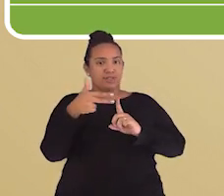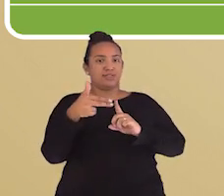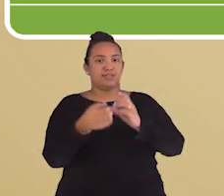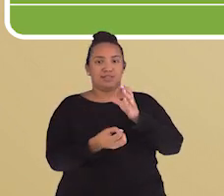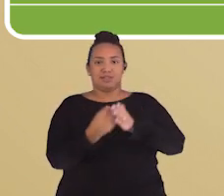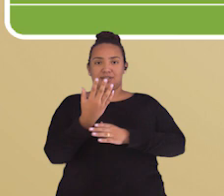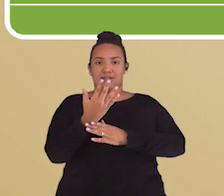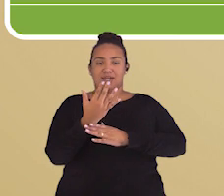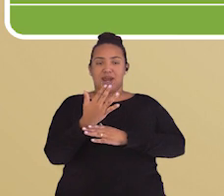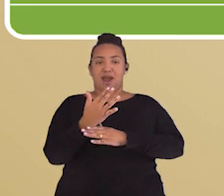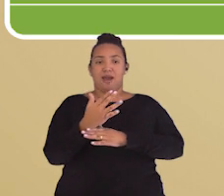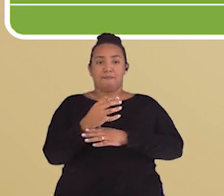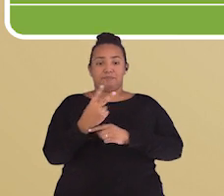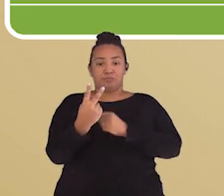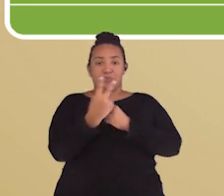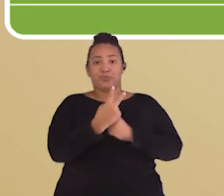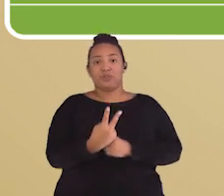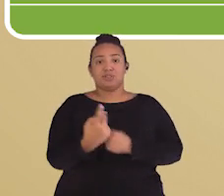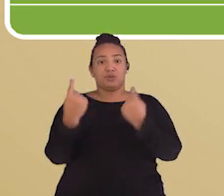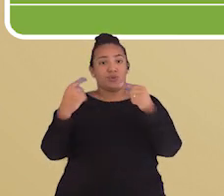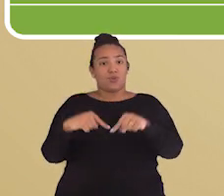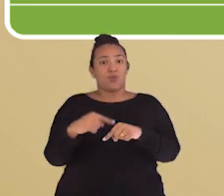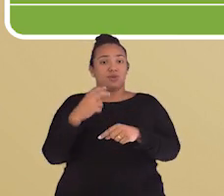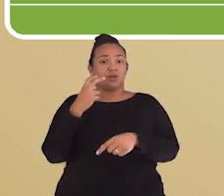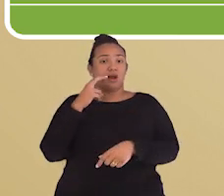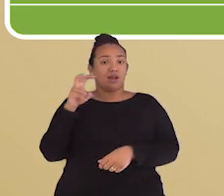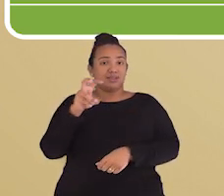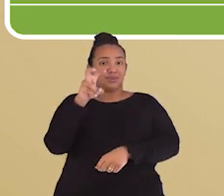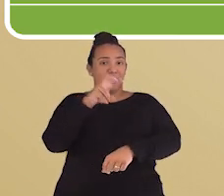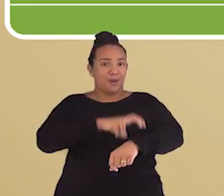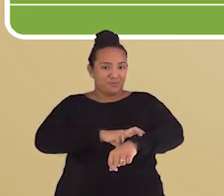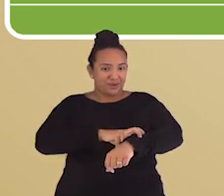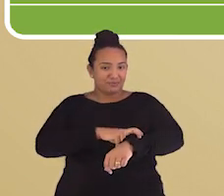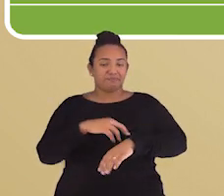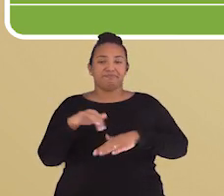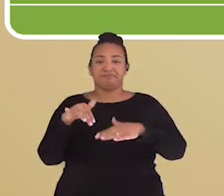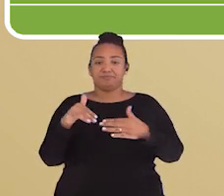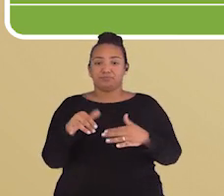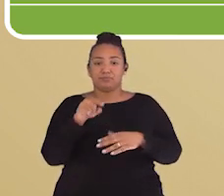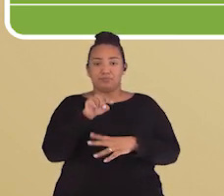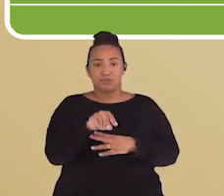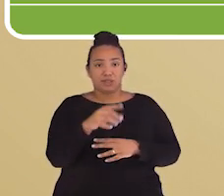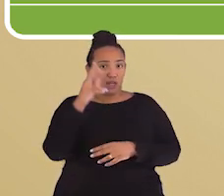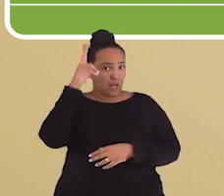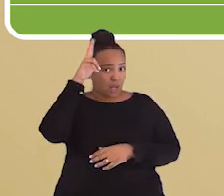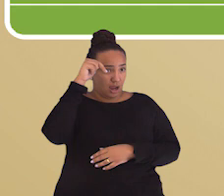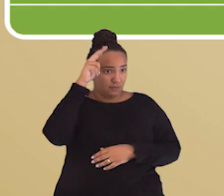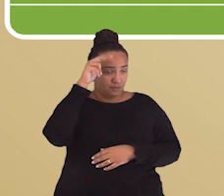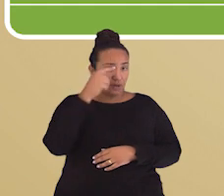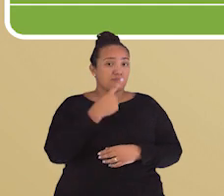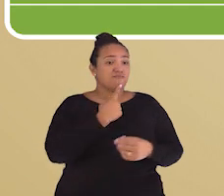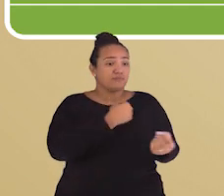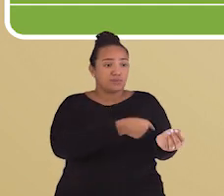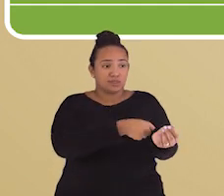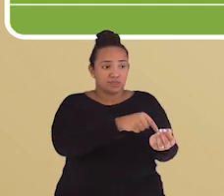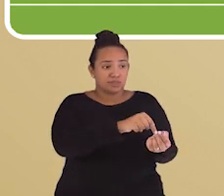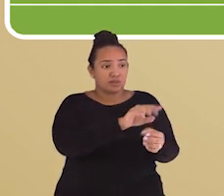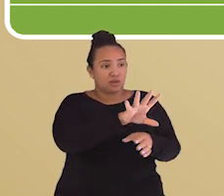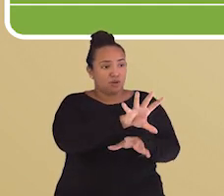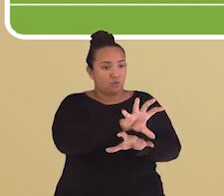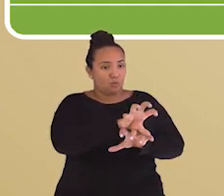anticorpos contra o veneno da cobra. Isso mostra... Então, pegamos uma amostra do seu sangue, já com os